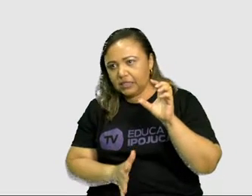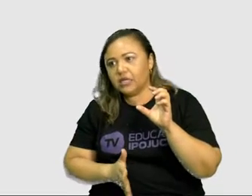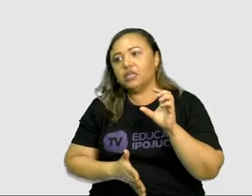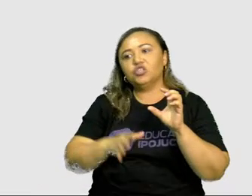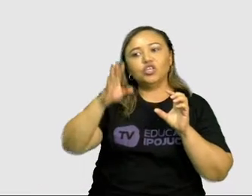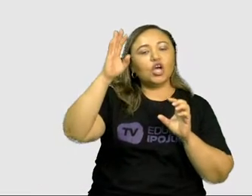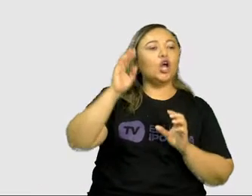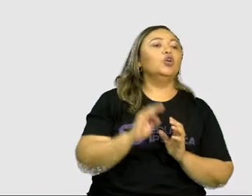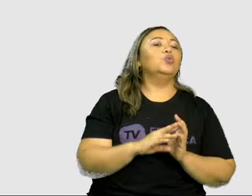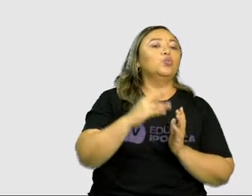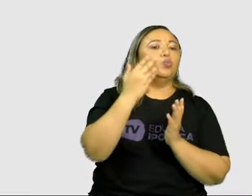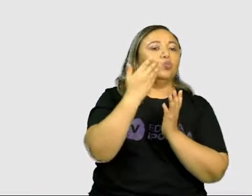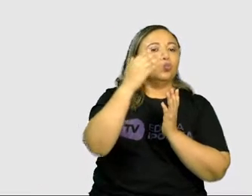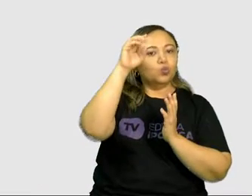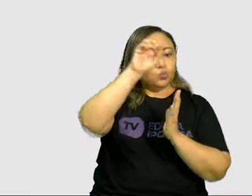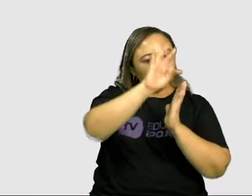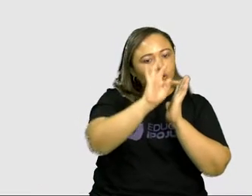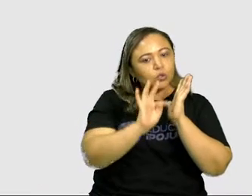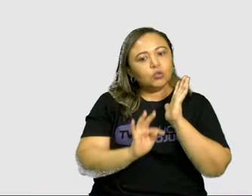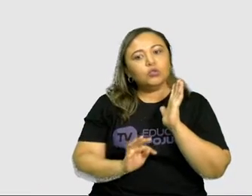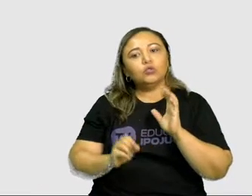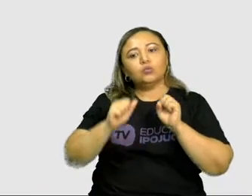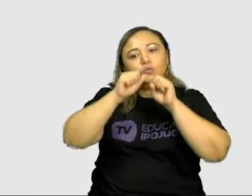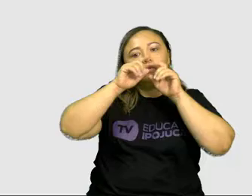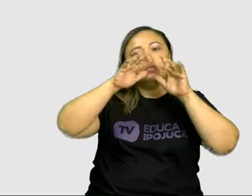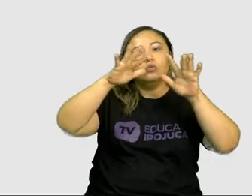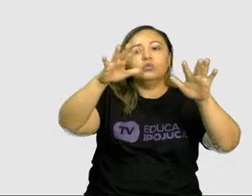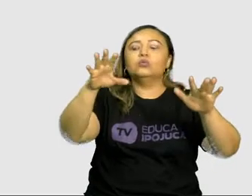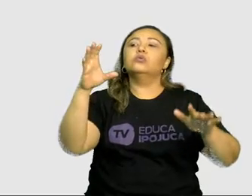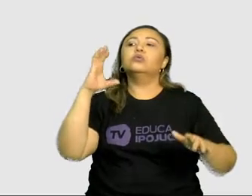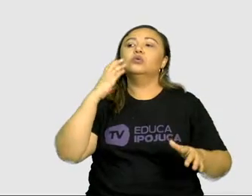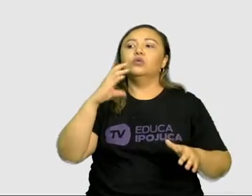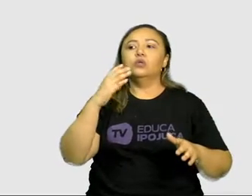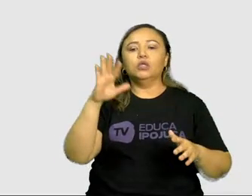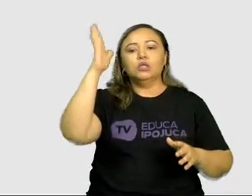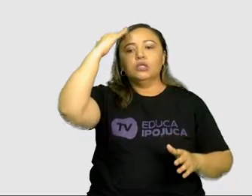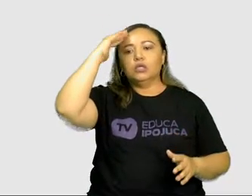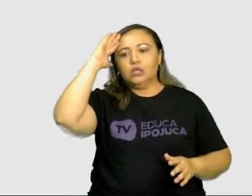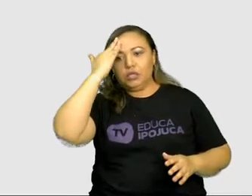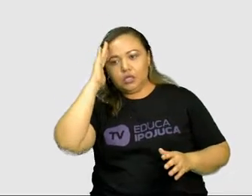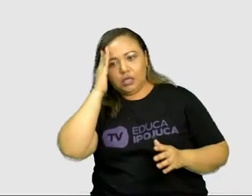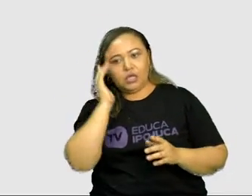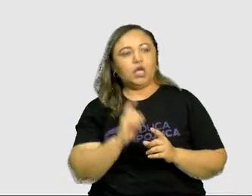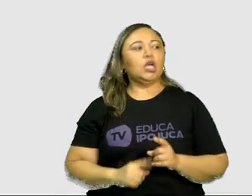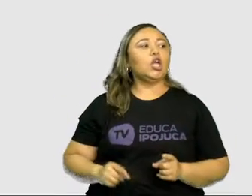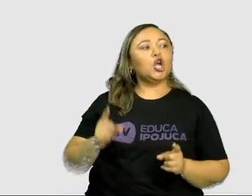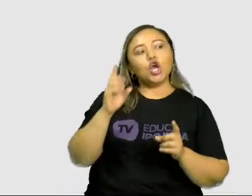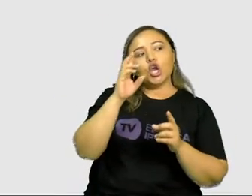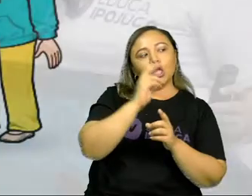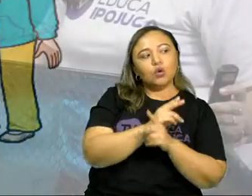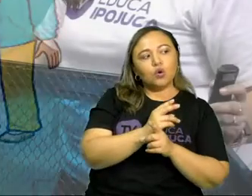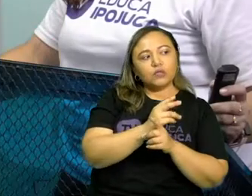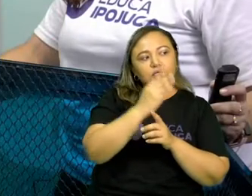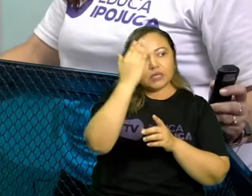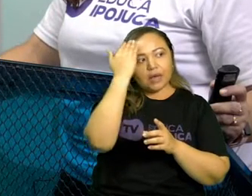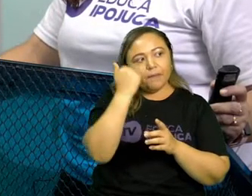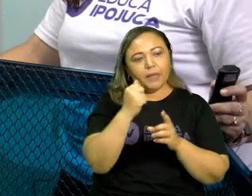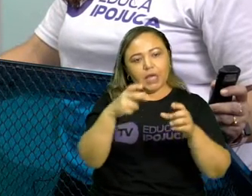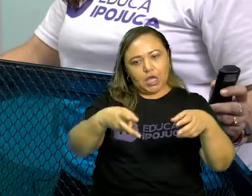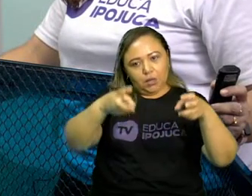textos de divulgação científica, reconhecer a construção composicional dos textos de divulgação científica.